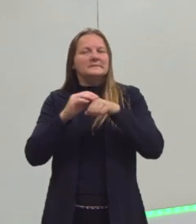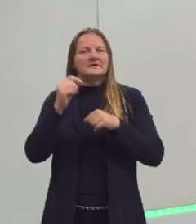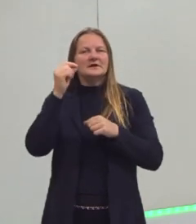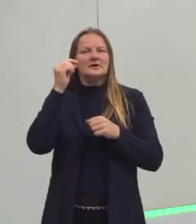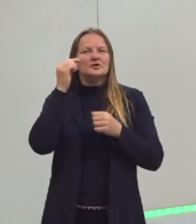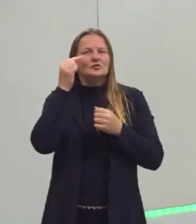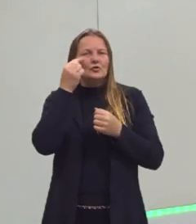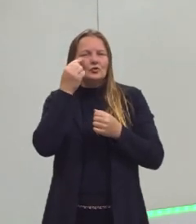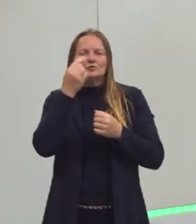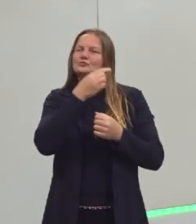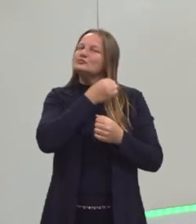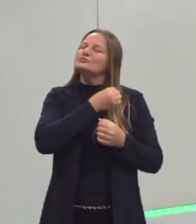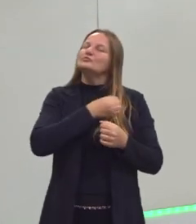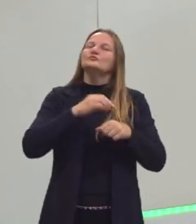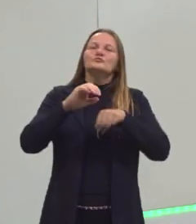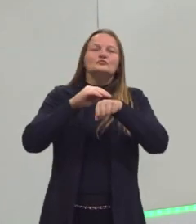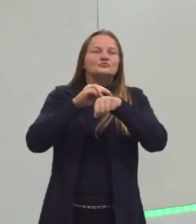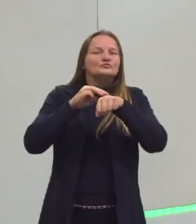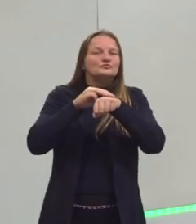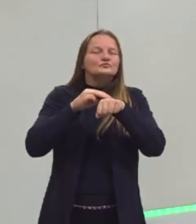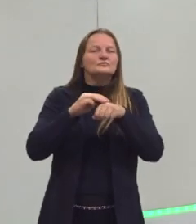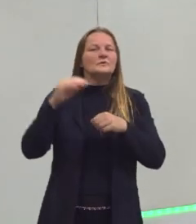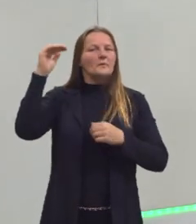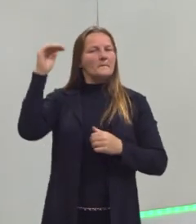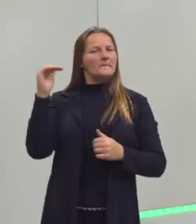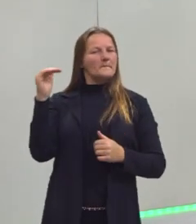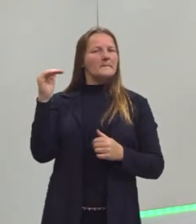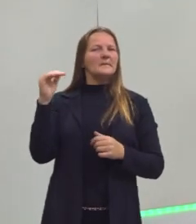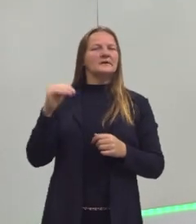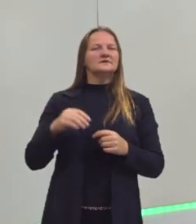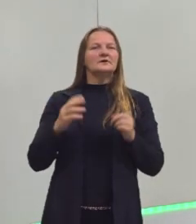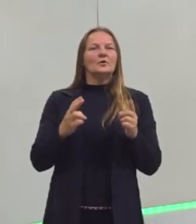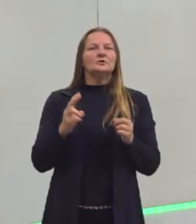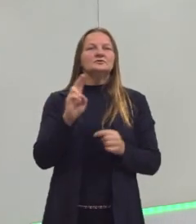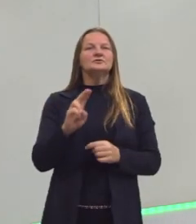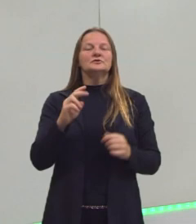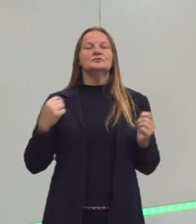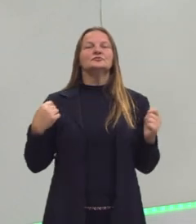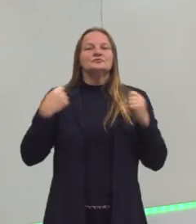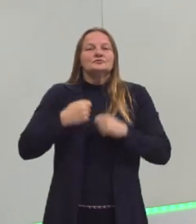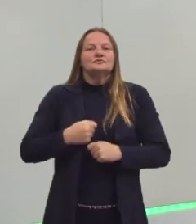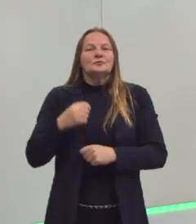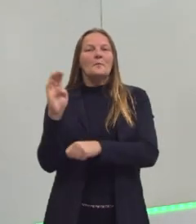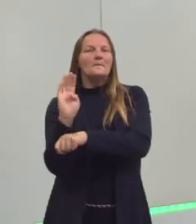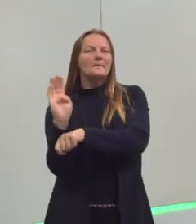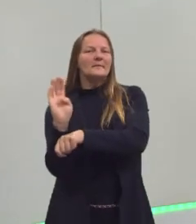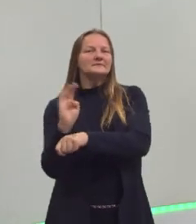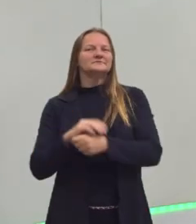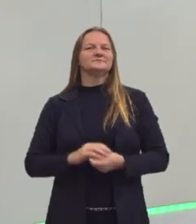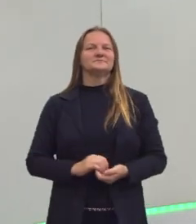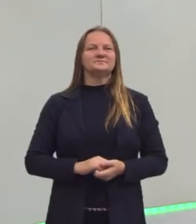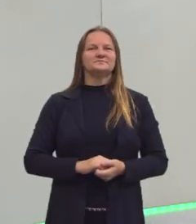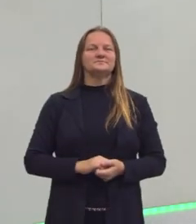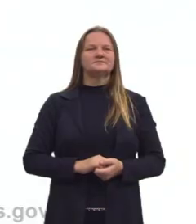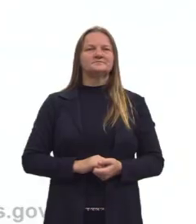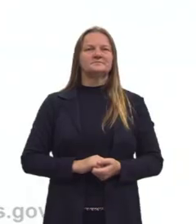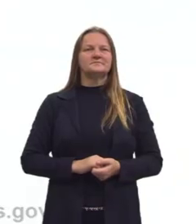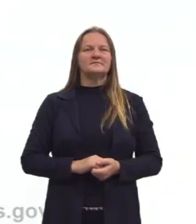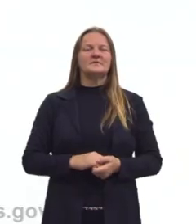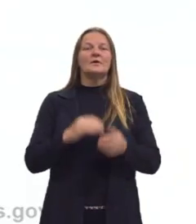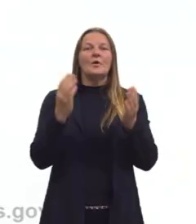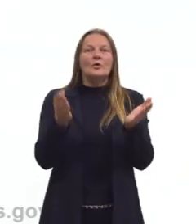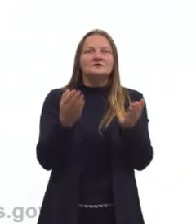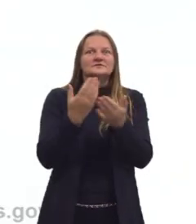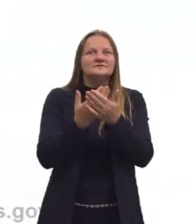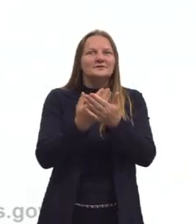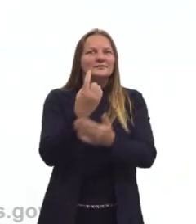e cabelos castanhos, estatura baixa e hoje eu estou vestindo um casaco beige. Hoje nós vamos ver a aula 14